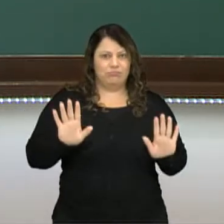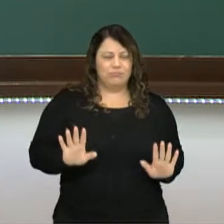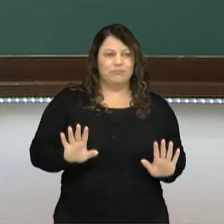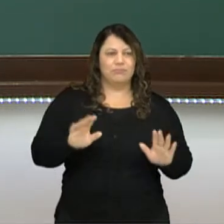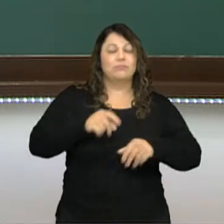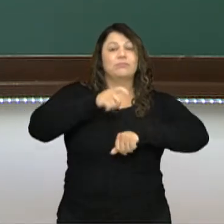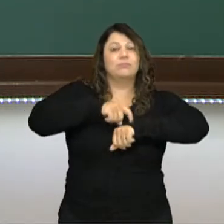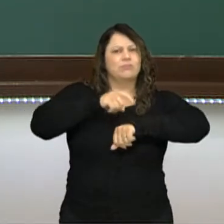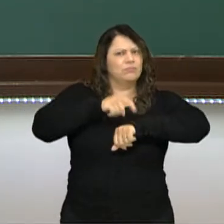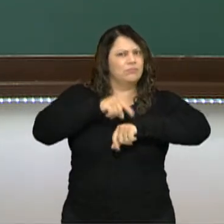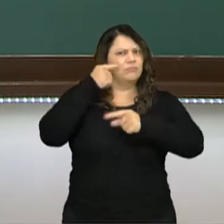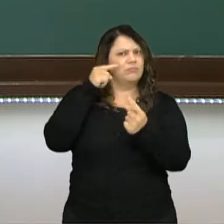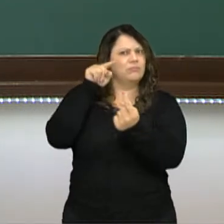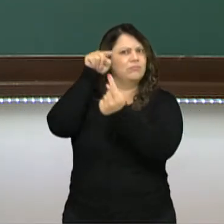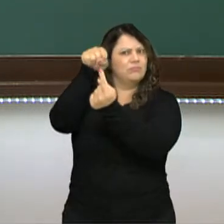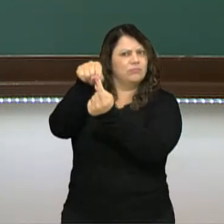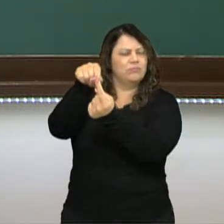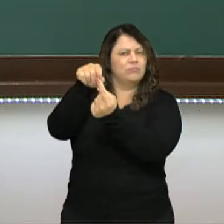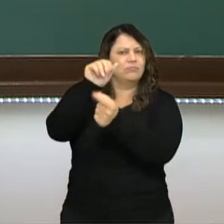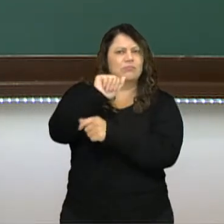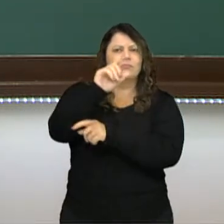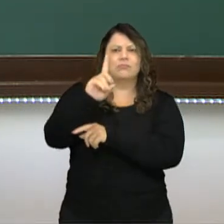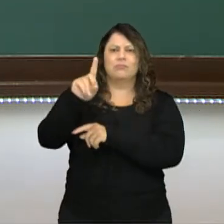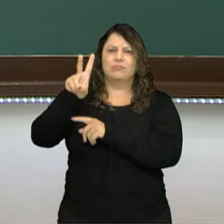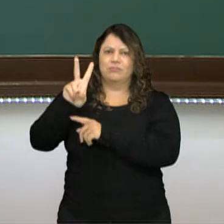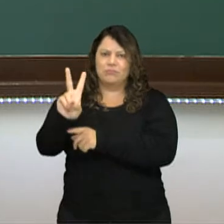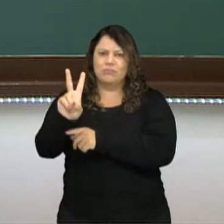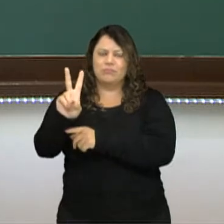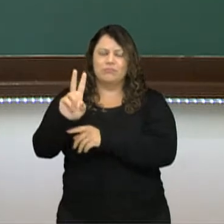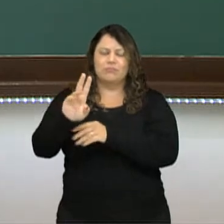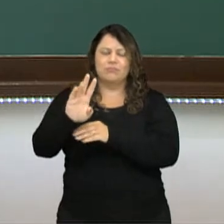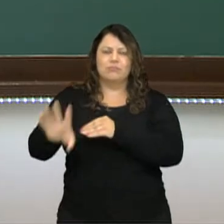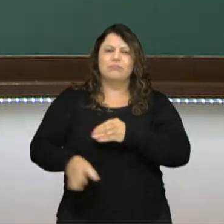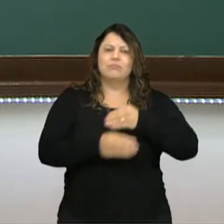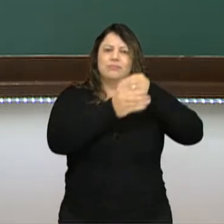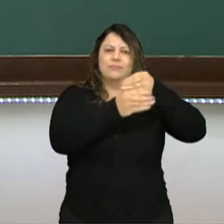é definido, alguns advérbios que vão contribuir. Por exemplo,